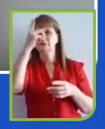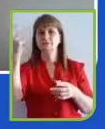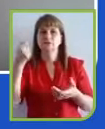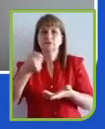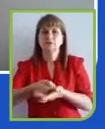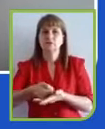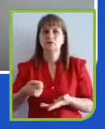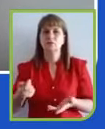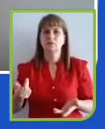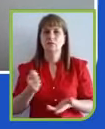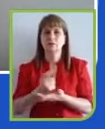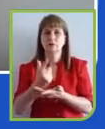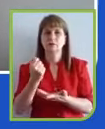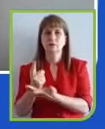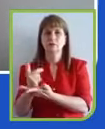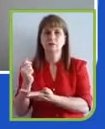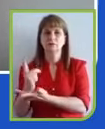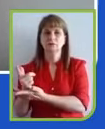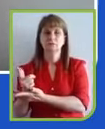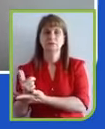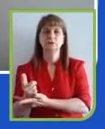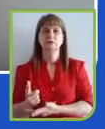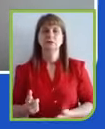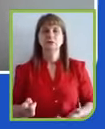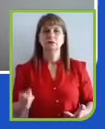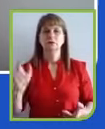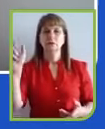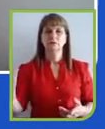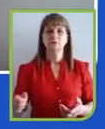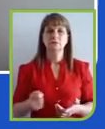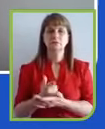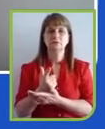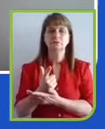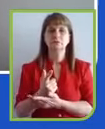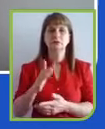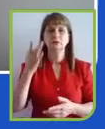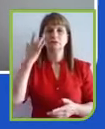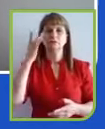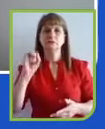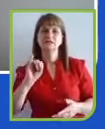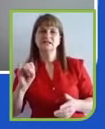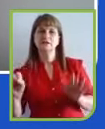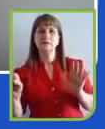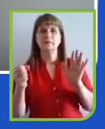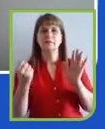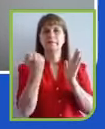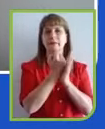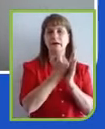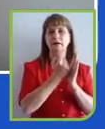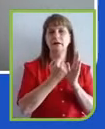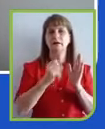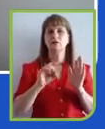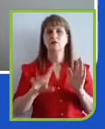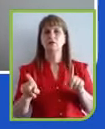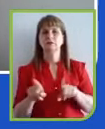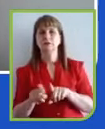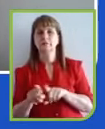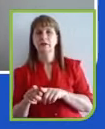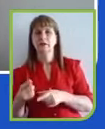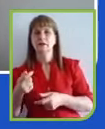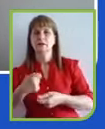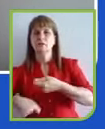marcas comerciais, né? Eu fiquei na dúvida, essa pergunta era mais marca corporativa Ambev ou as comerciais, mas falando sobre Ambev,